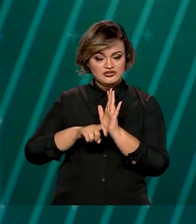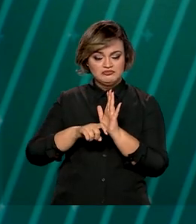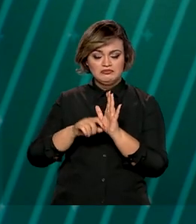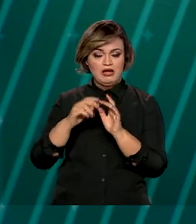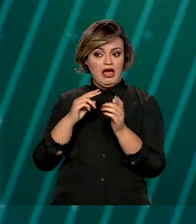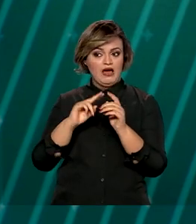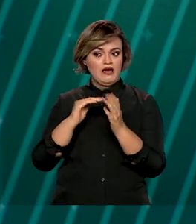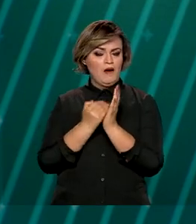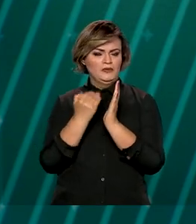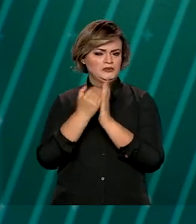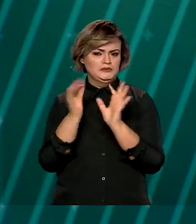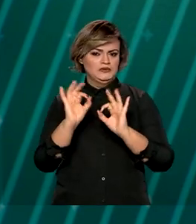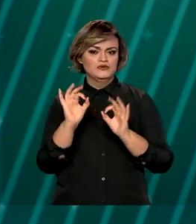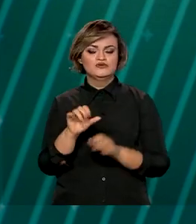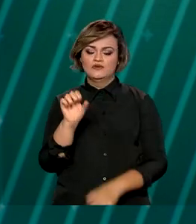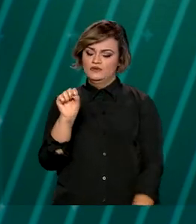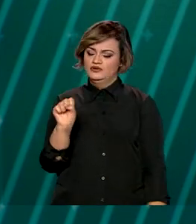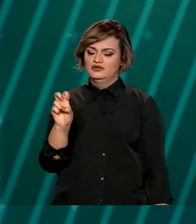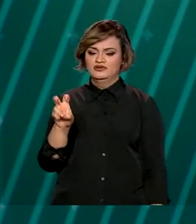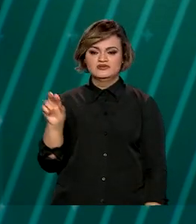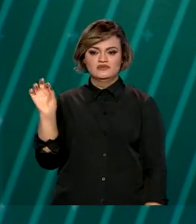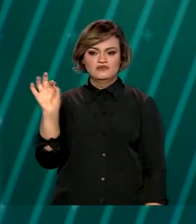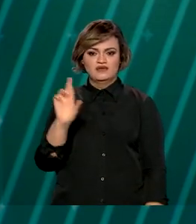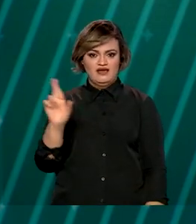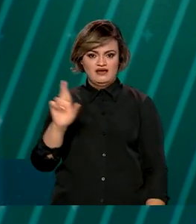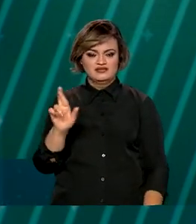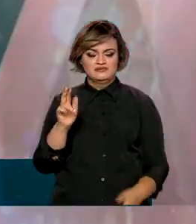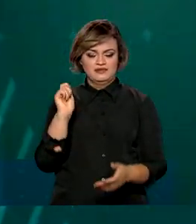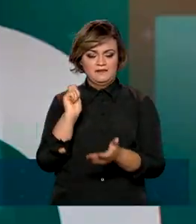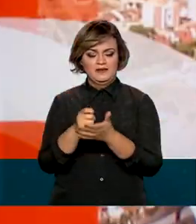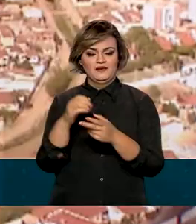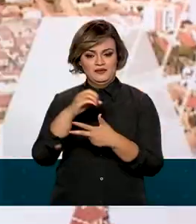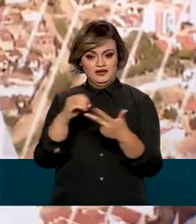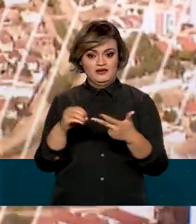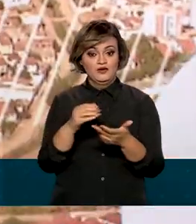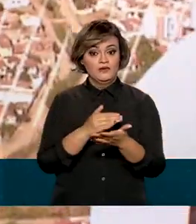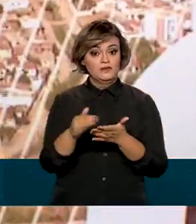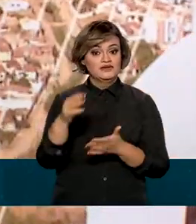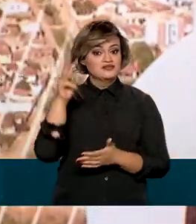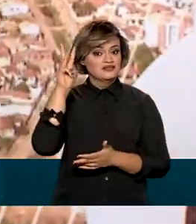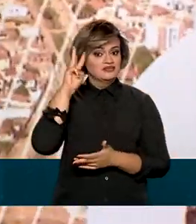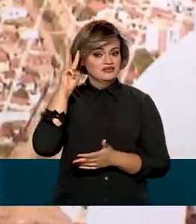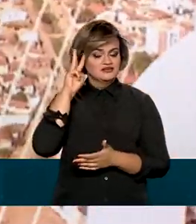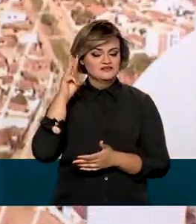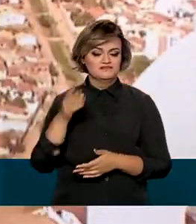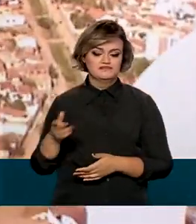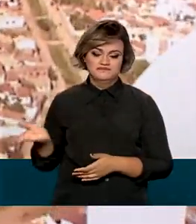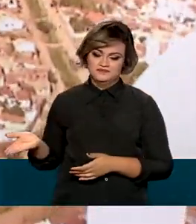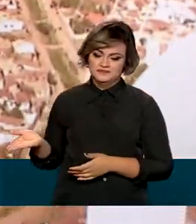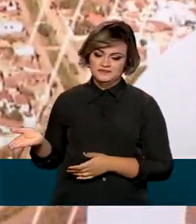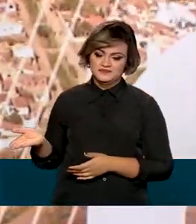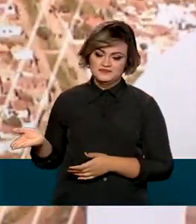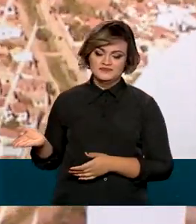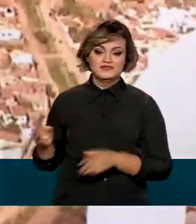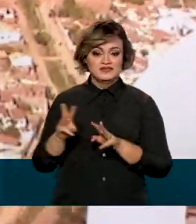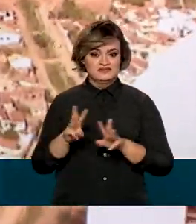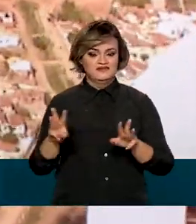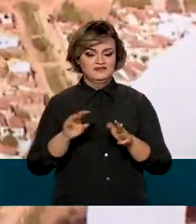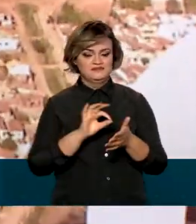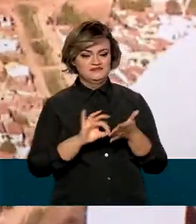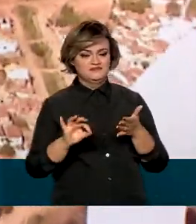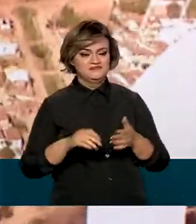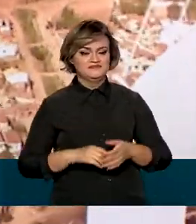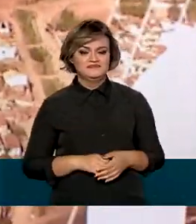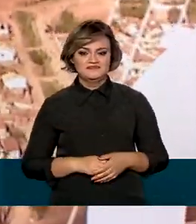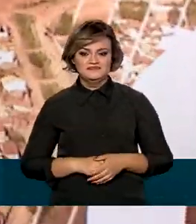aumento e custará R 85. As inscrições para o Enem começam na próxima terça-feira e podem ser feitas pelo site do participante,